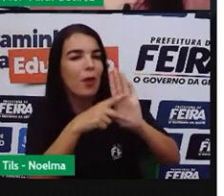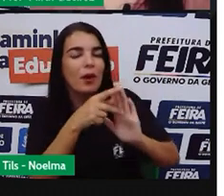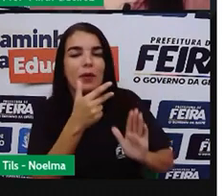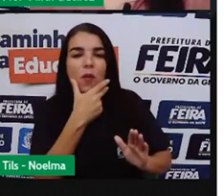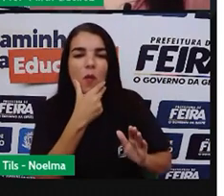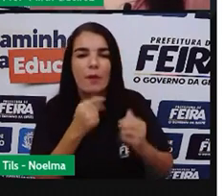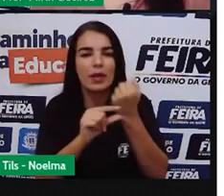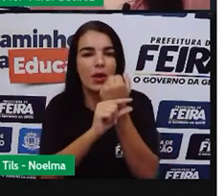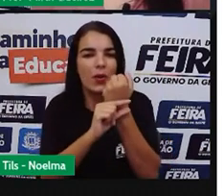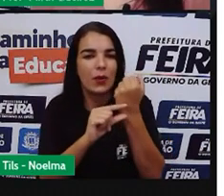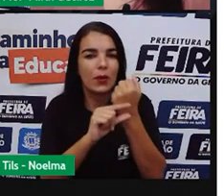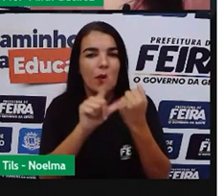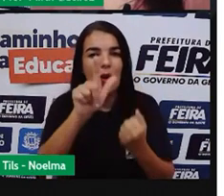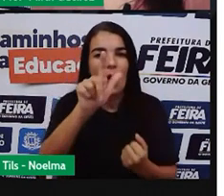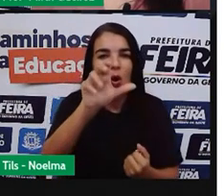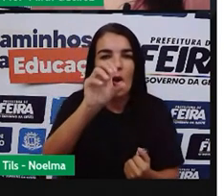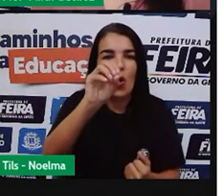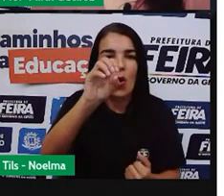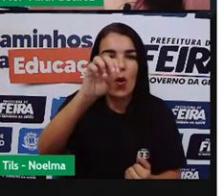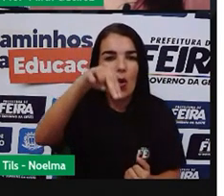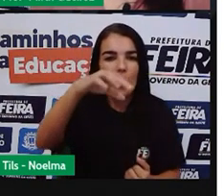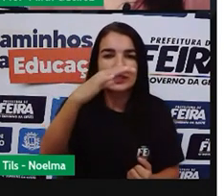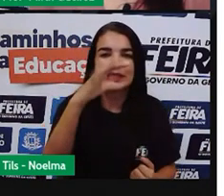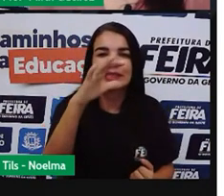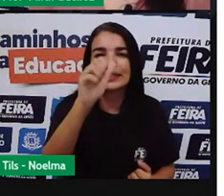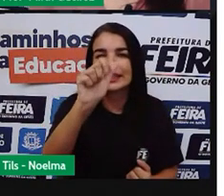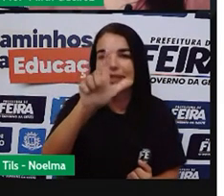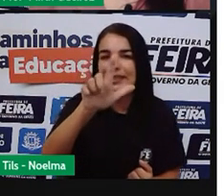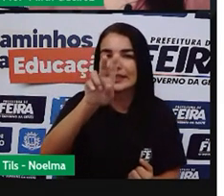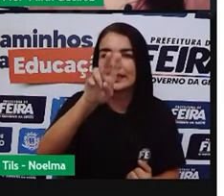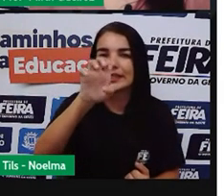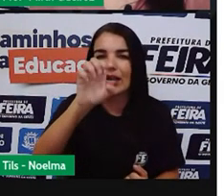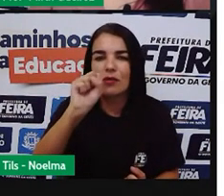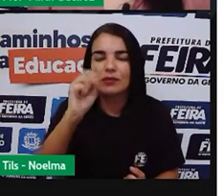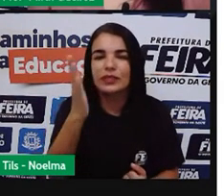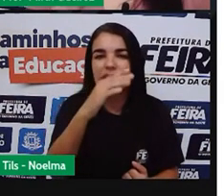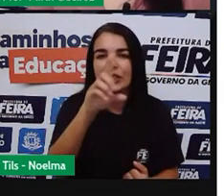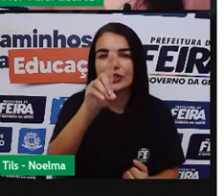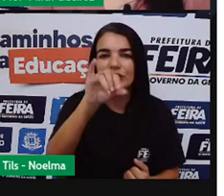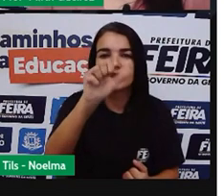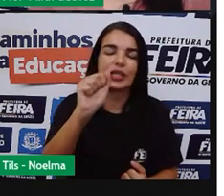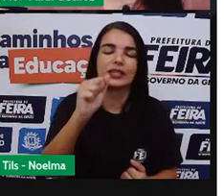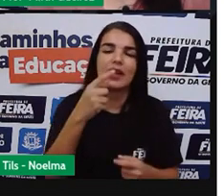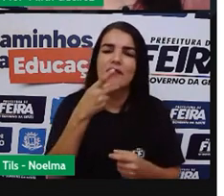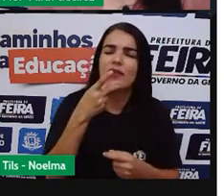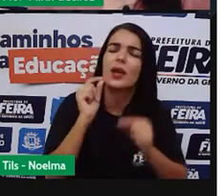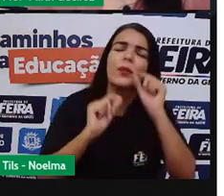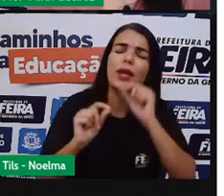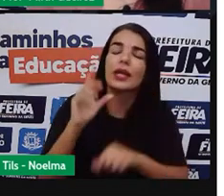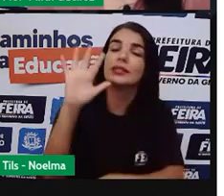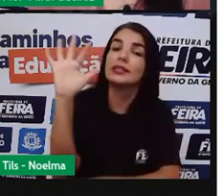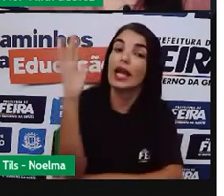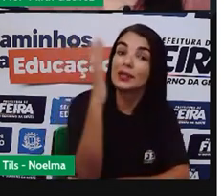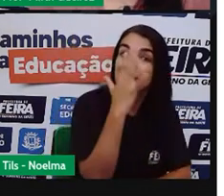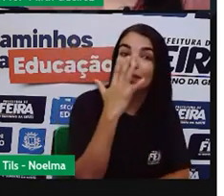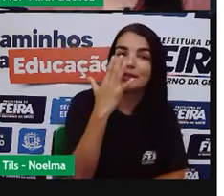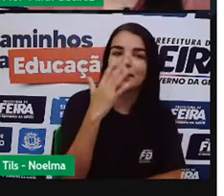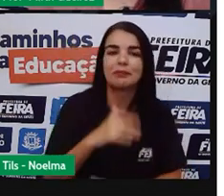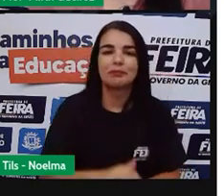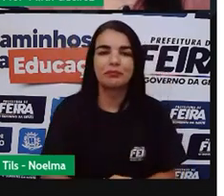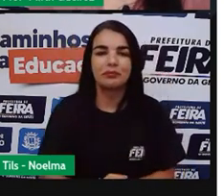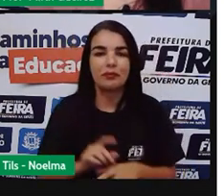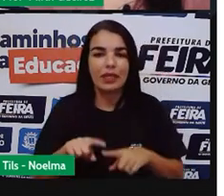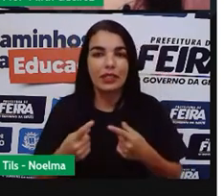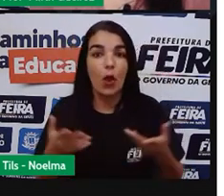Canção Do exílio Que fala sobre A natureza E o que vocês vão fazer Vocês vão pagar A